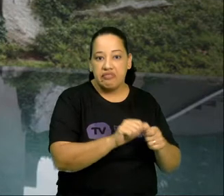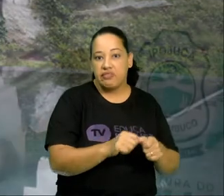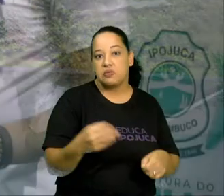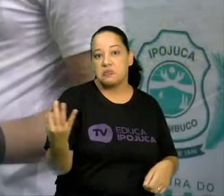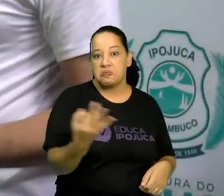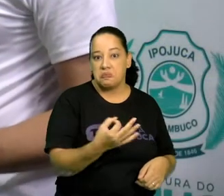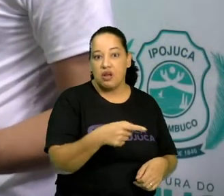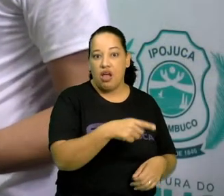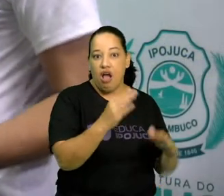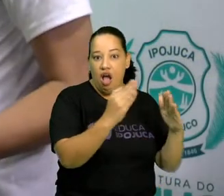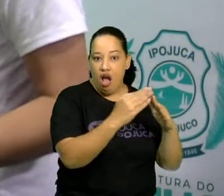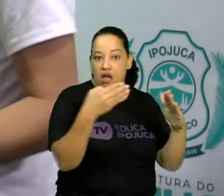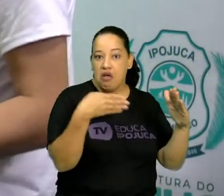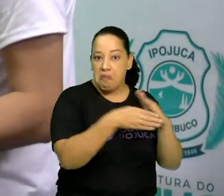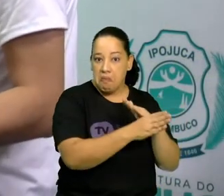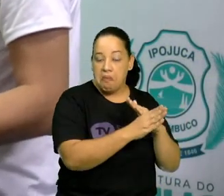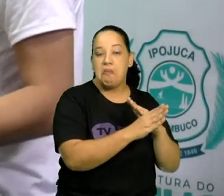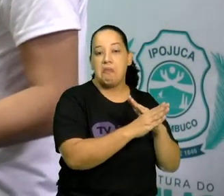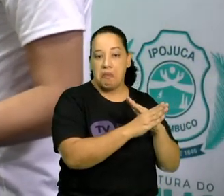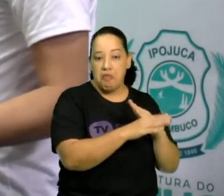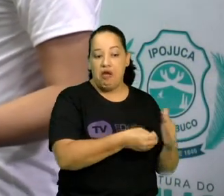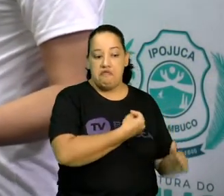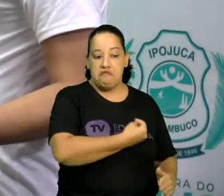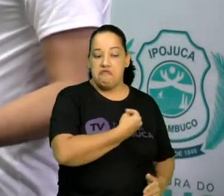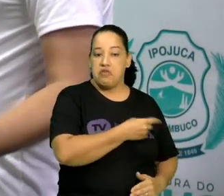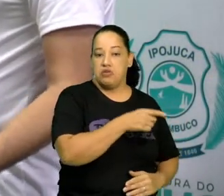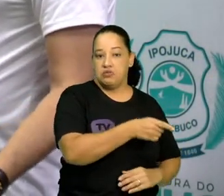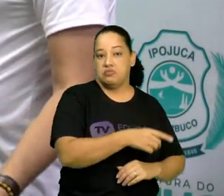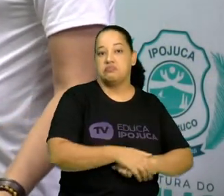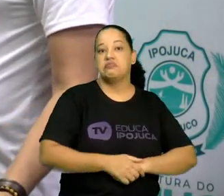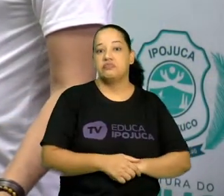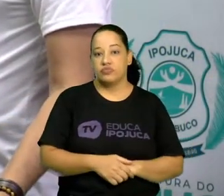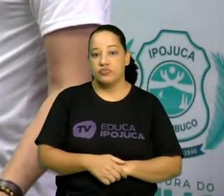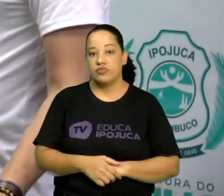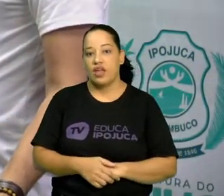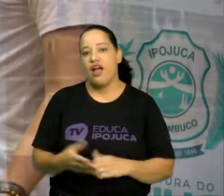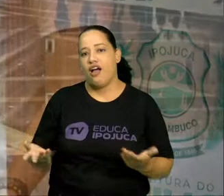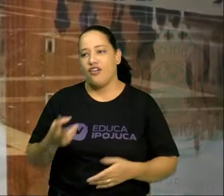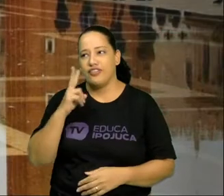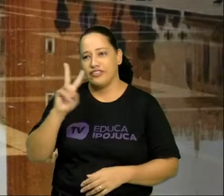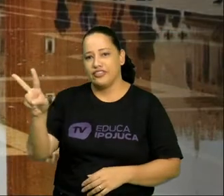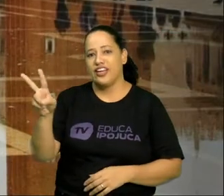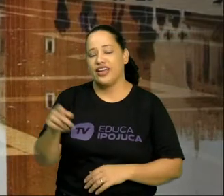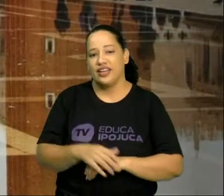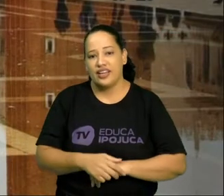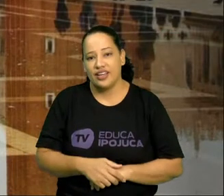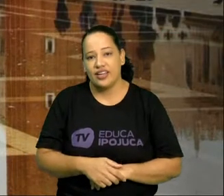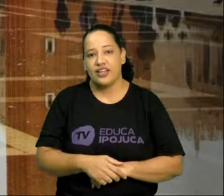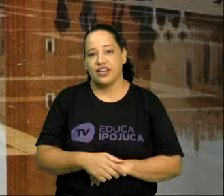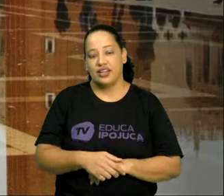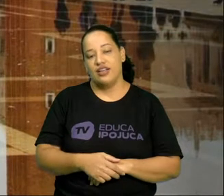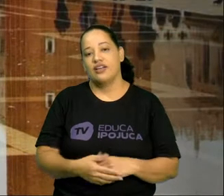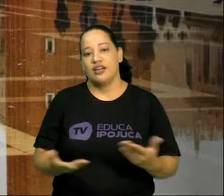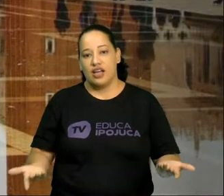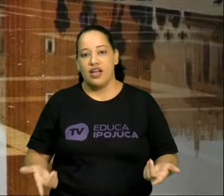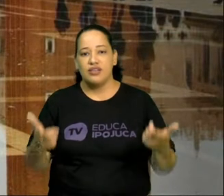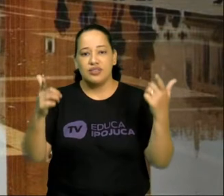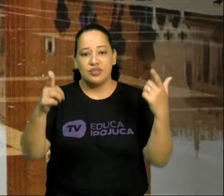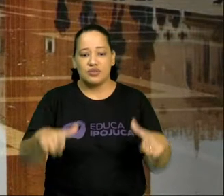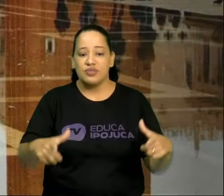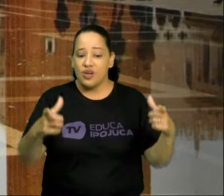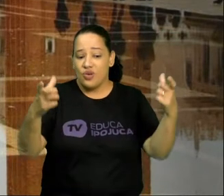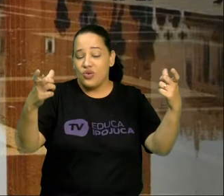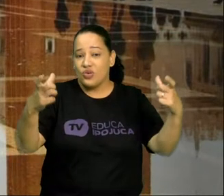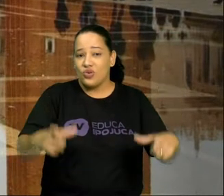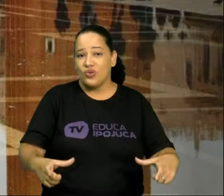alguém morar numa obra dessa. É fantástico. Olha isso aqui, minha gente. A Basílica de São Marco, em Veneza. O